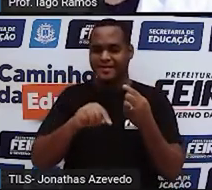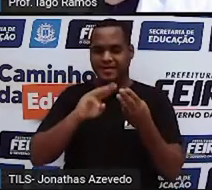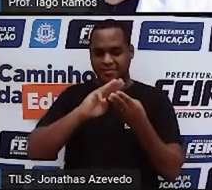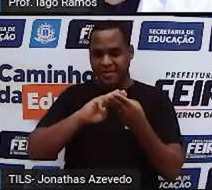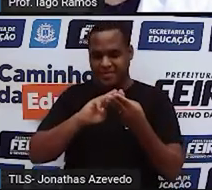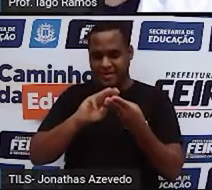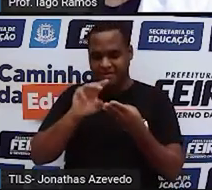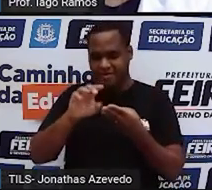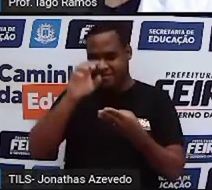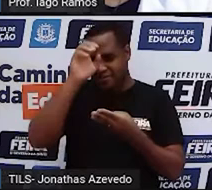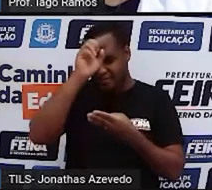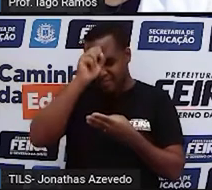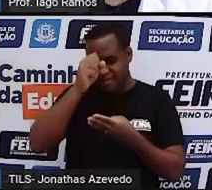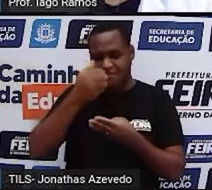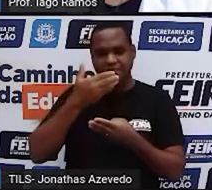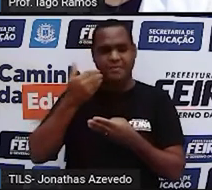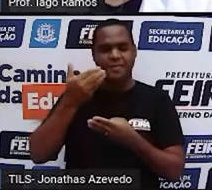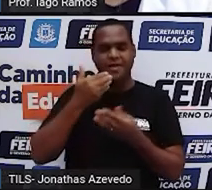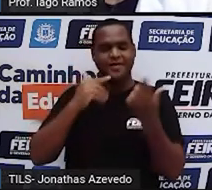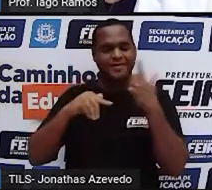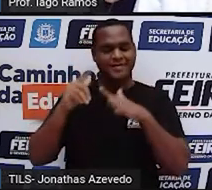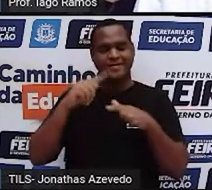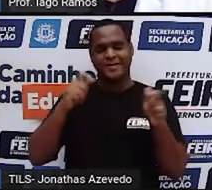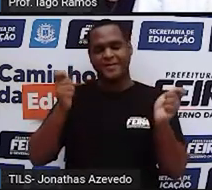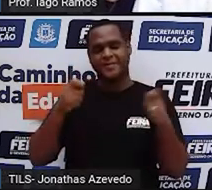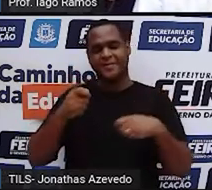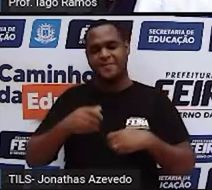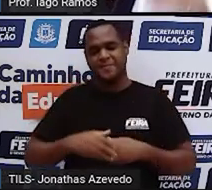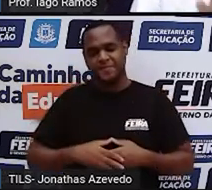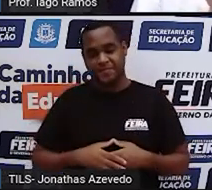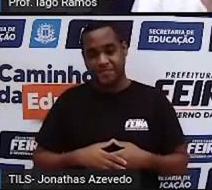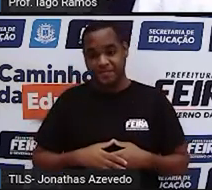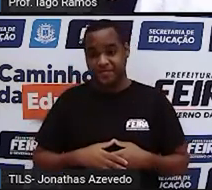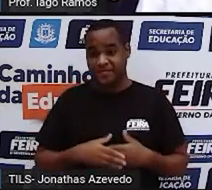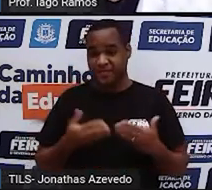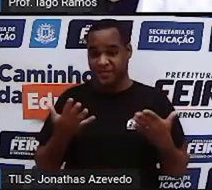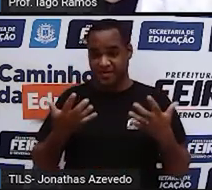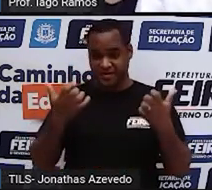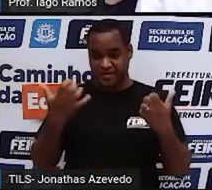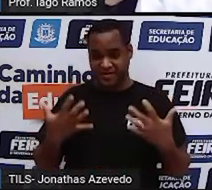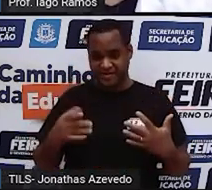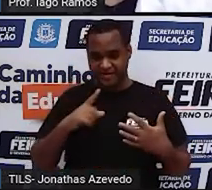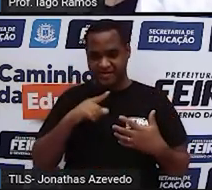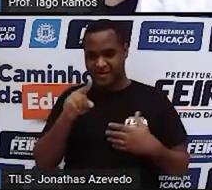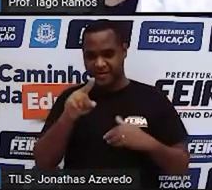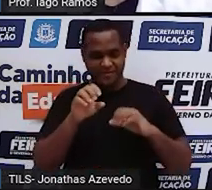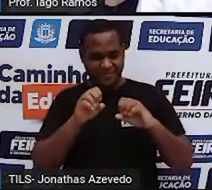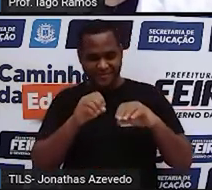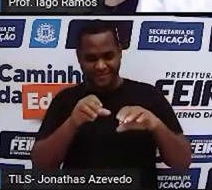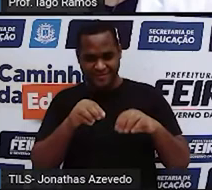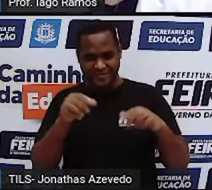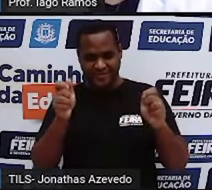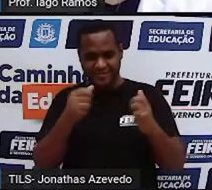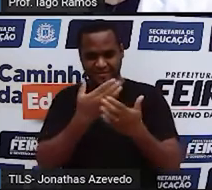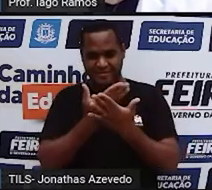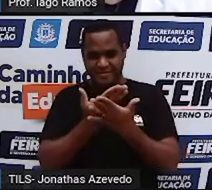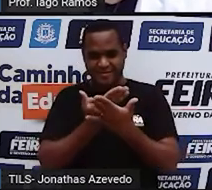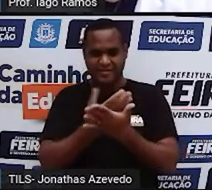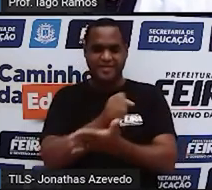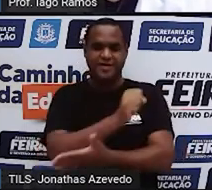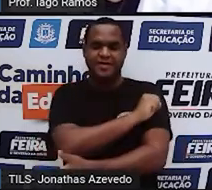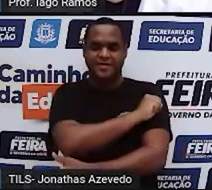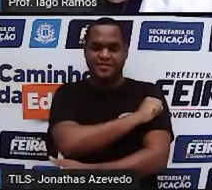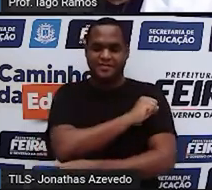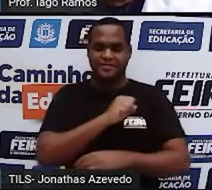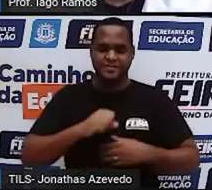aprendida da melhor maneira possível. Tá bom? E essa aula aqui é para você, estudante do oitavo ano.